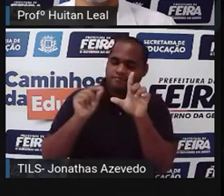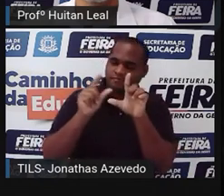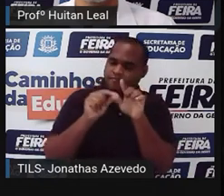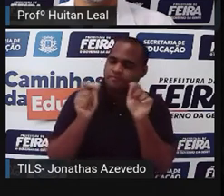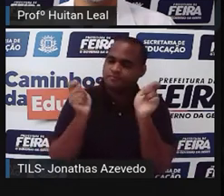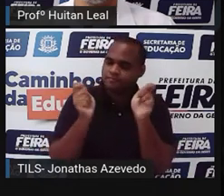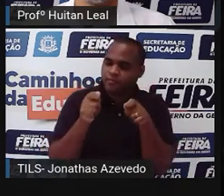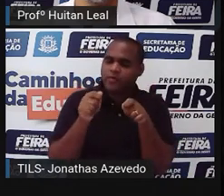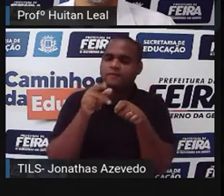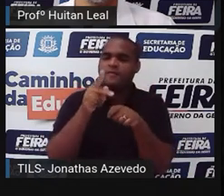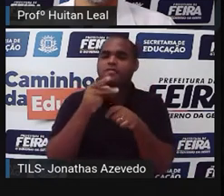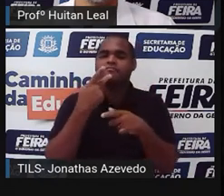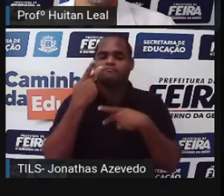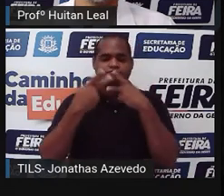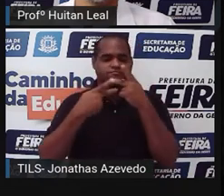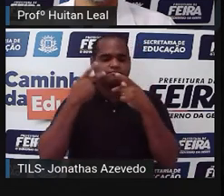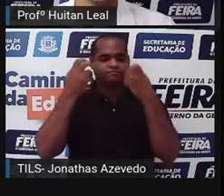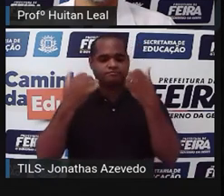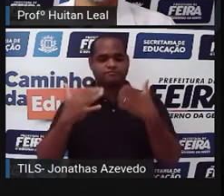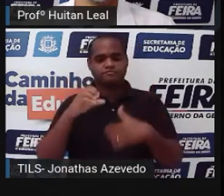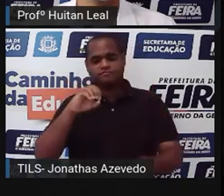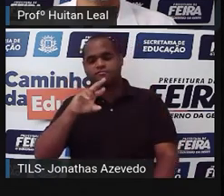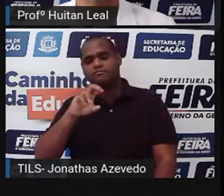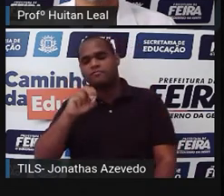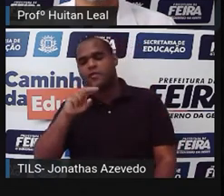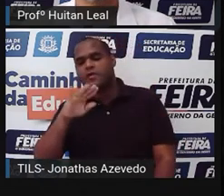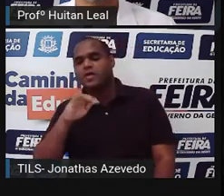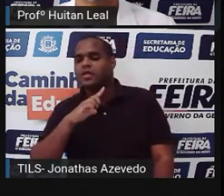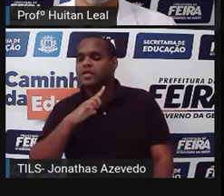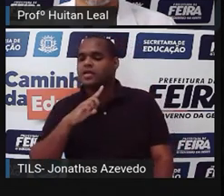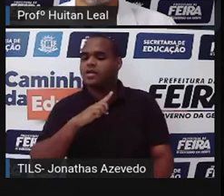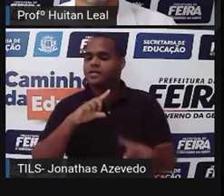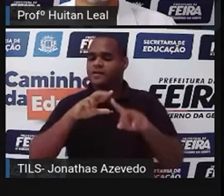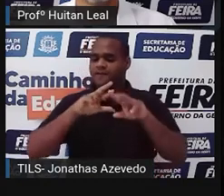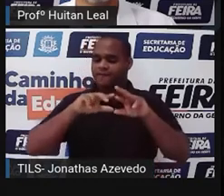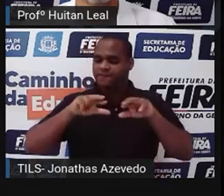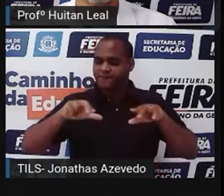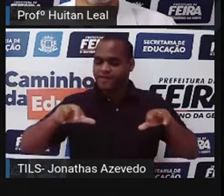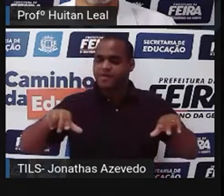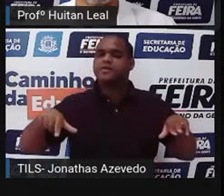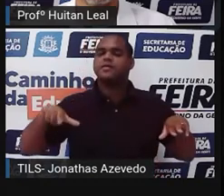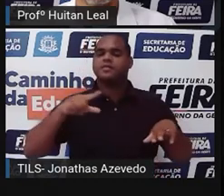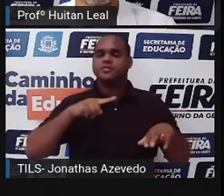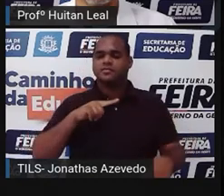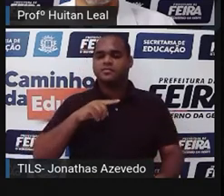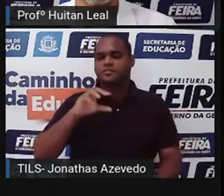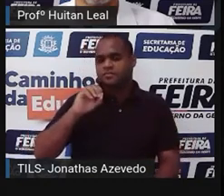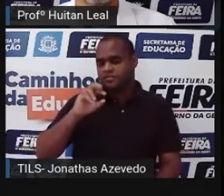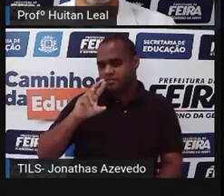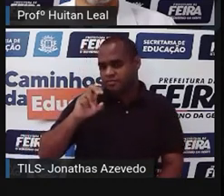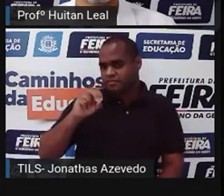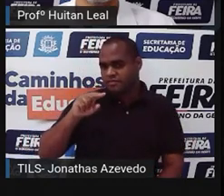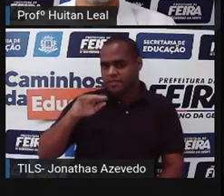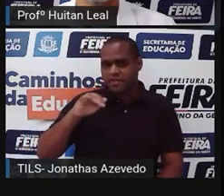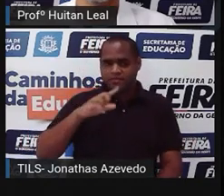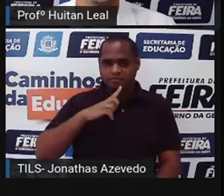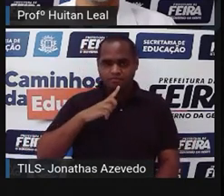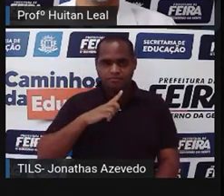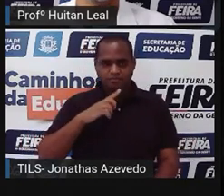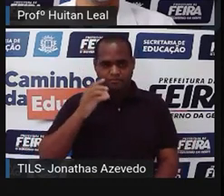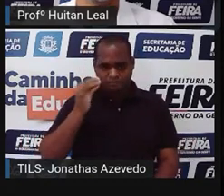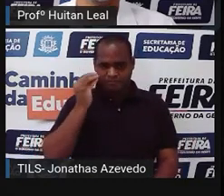que são links que falam sobre a crônica e sobre os vários tipos de crônica. Então, tente